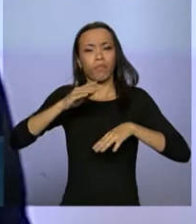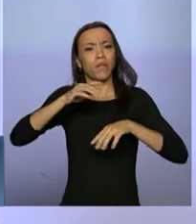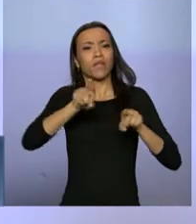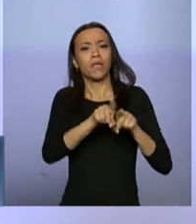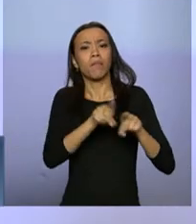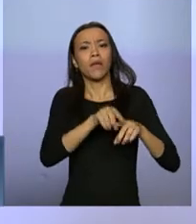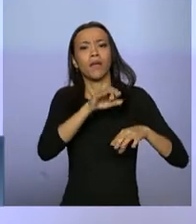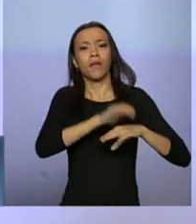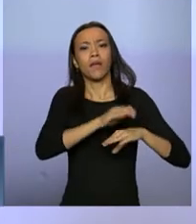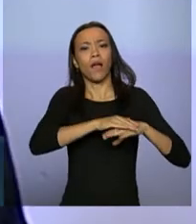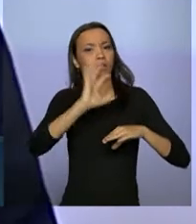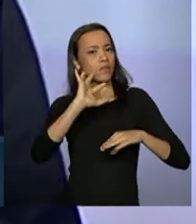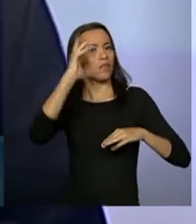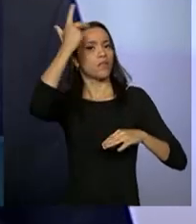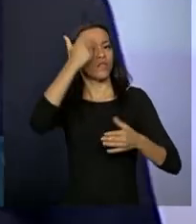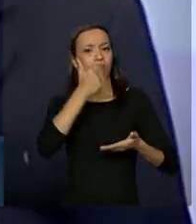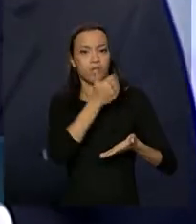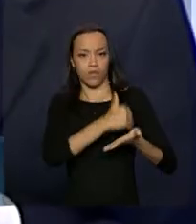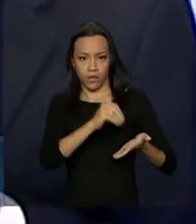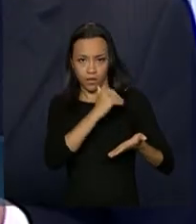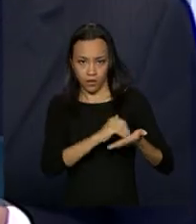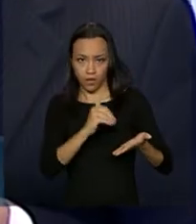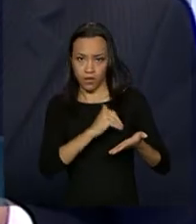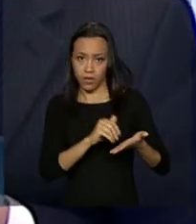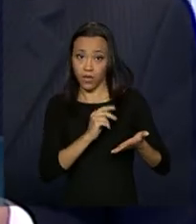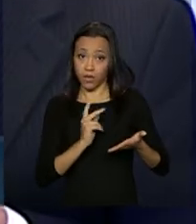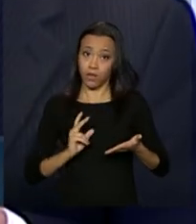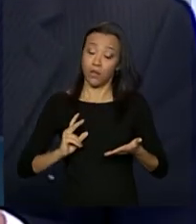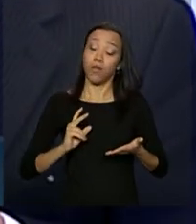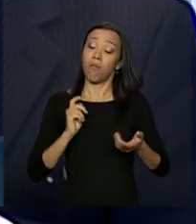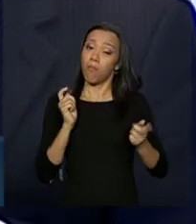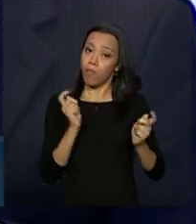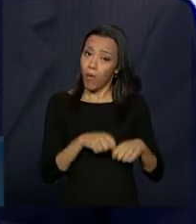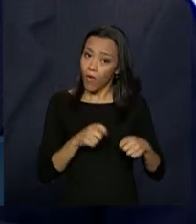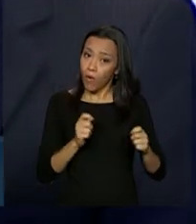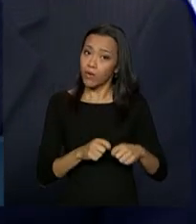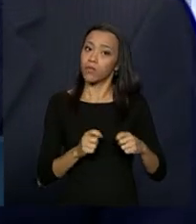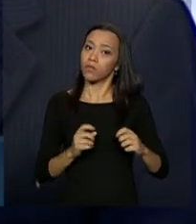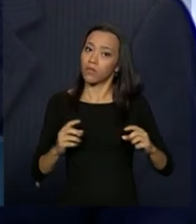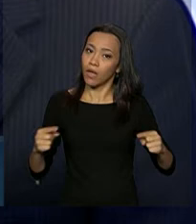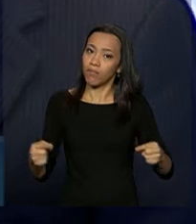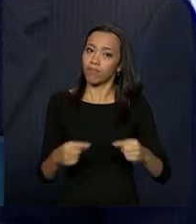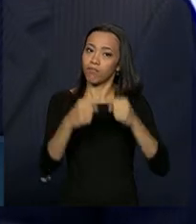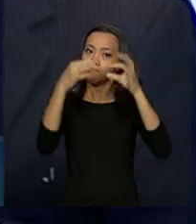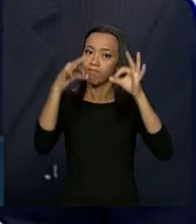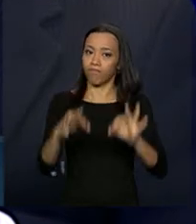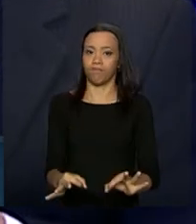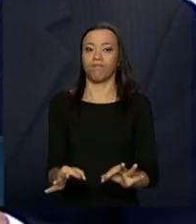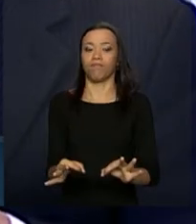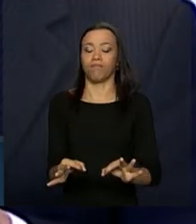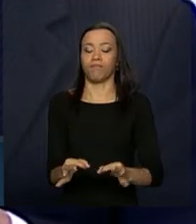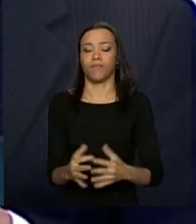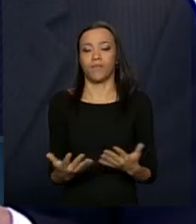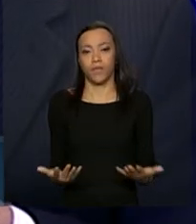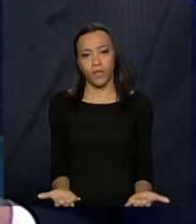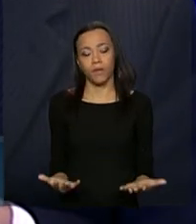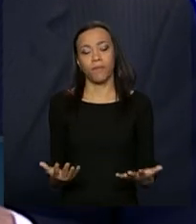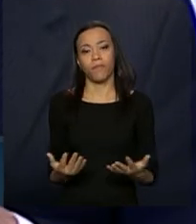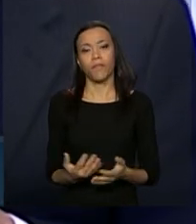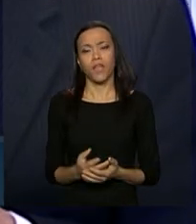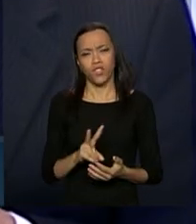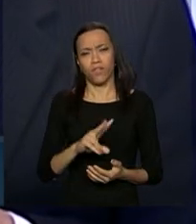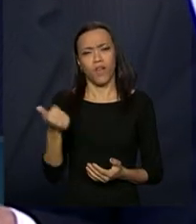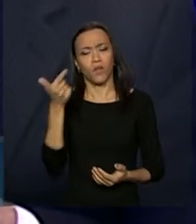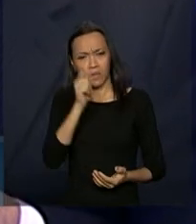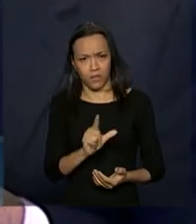secretaria da CIT possam estar evadas de erros ou de falhas. Então, essas questões nós vamos